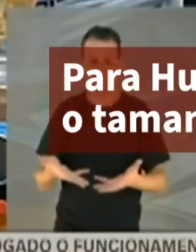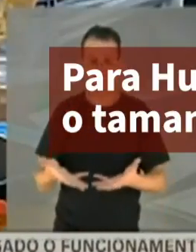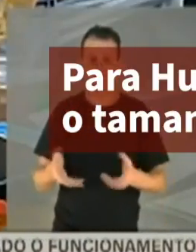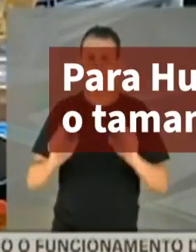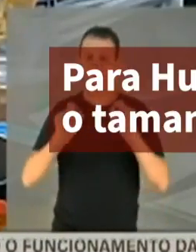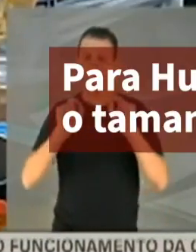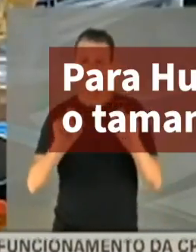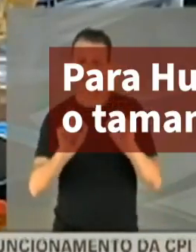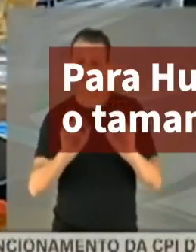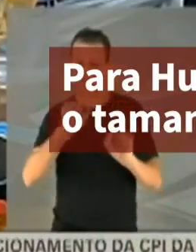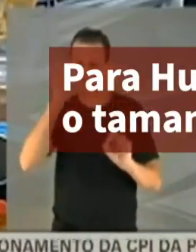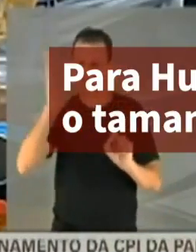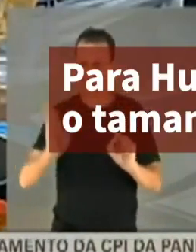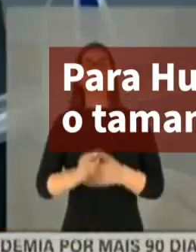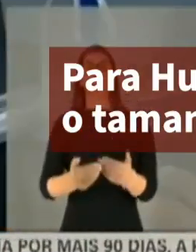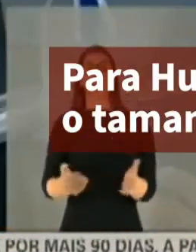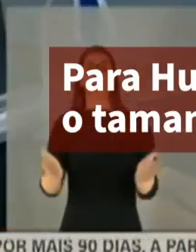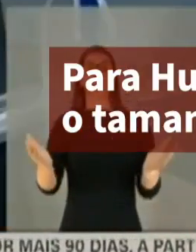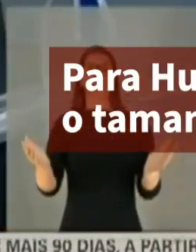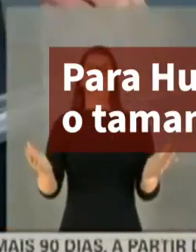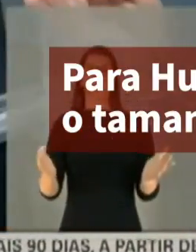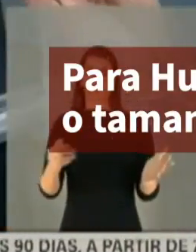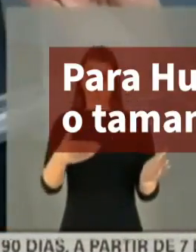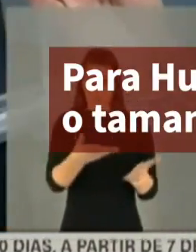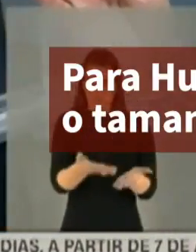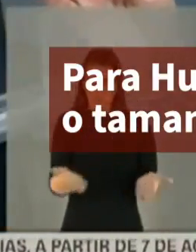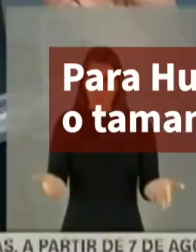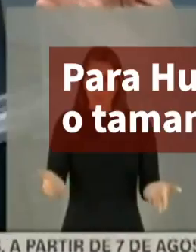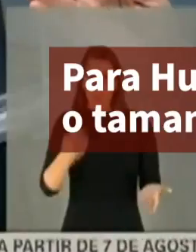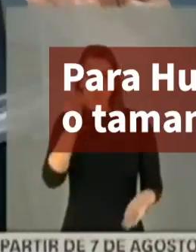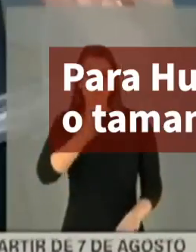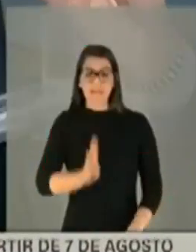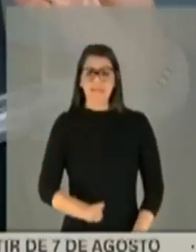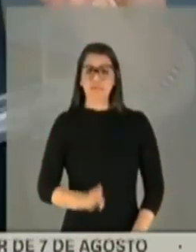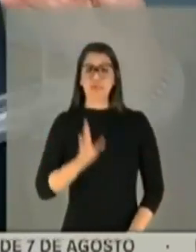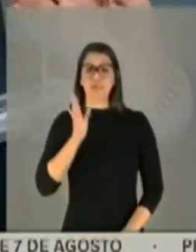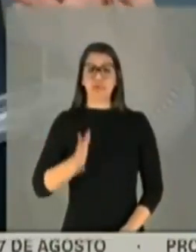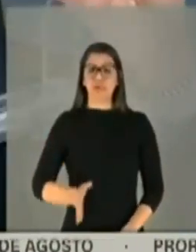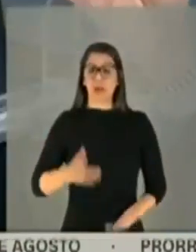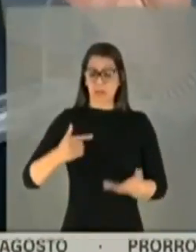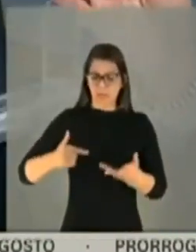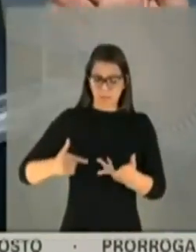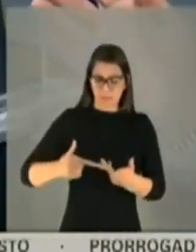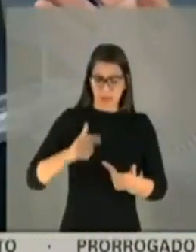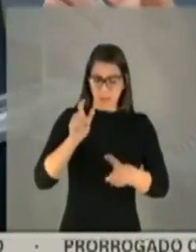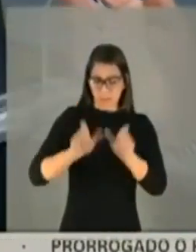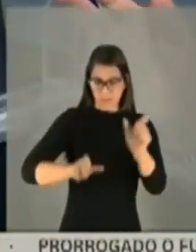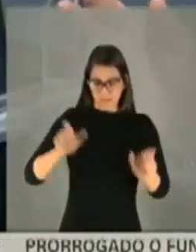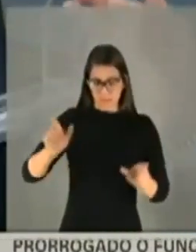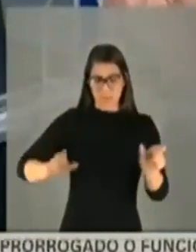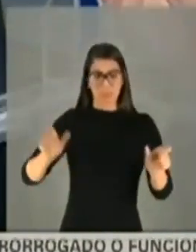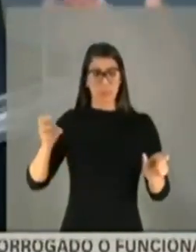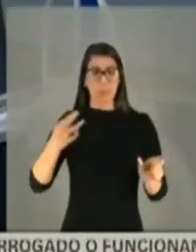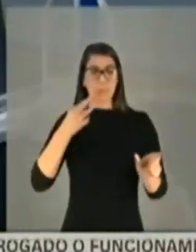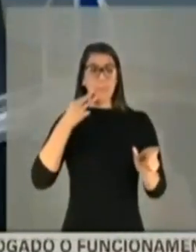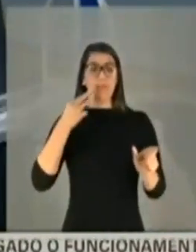quem o Brasil está entregue? No momento em que o Brasil já tinha centenas de milhares de pessoas